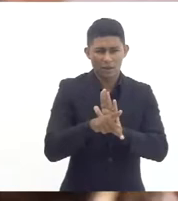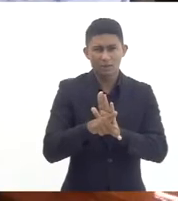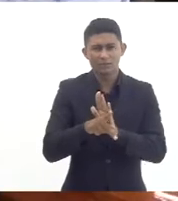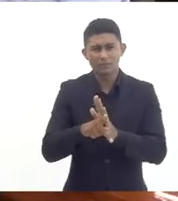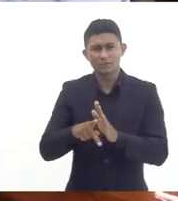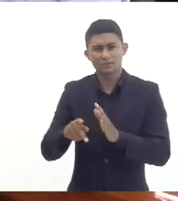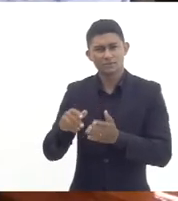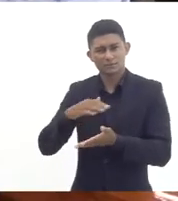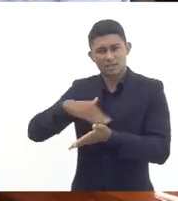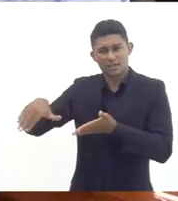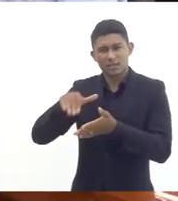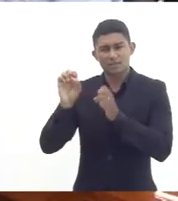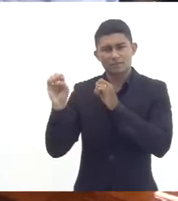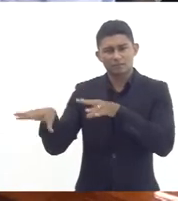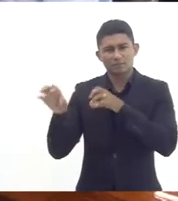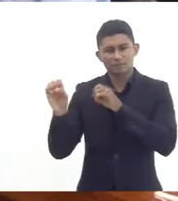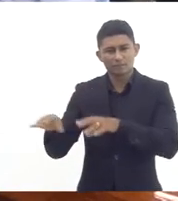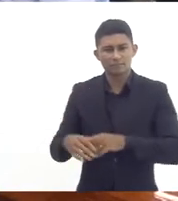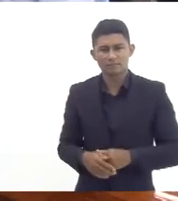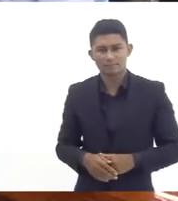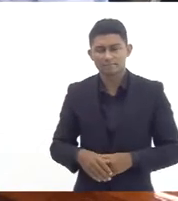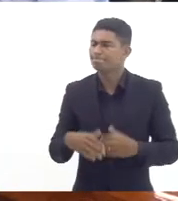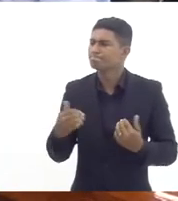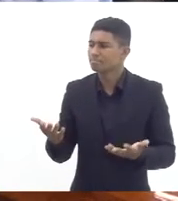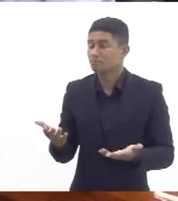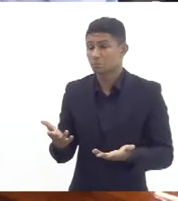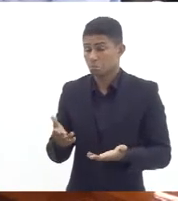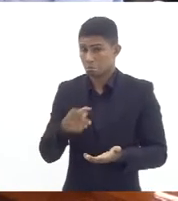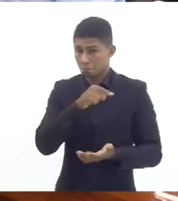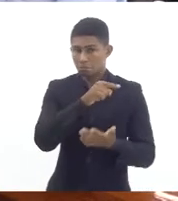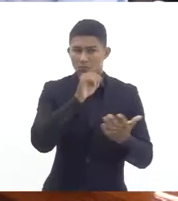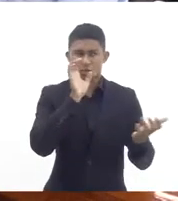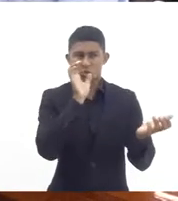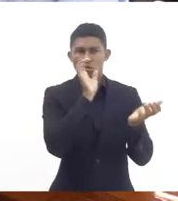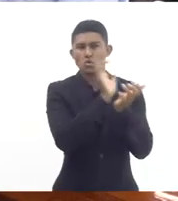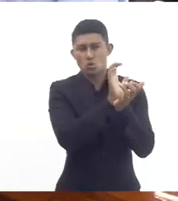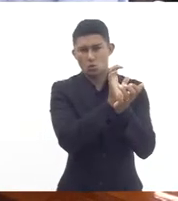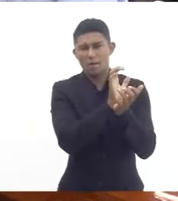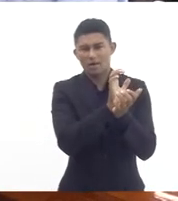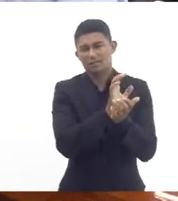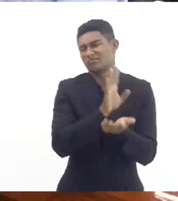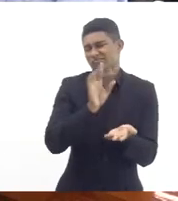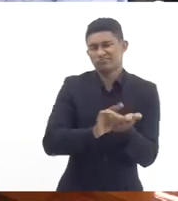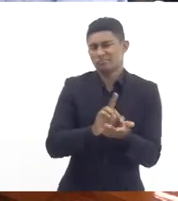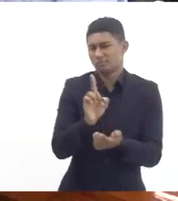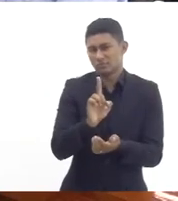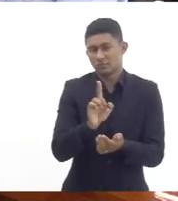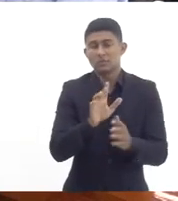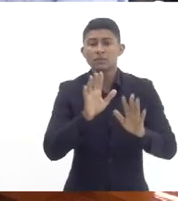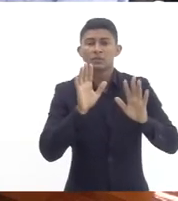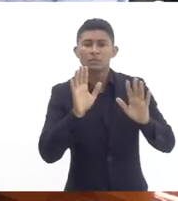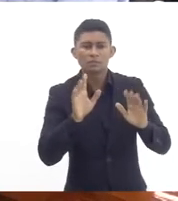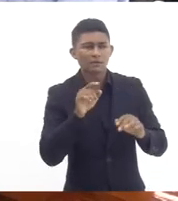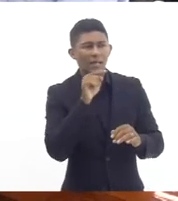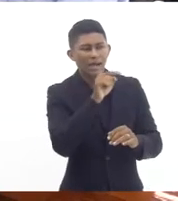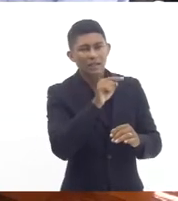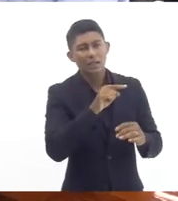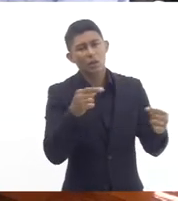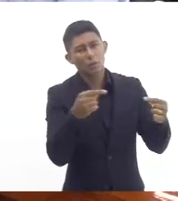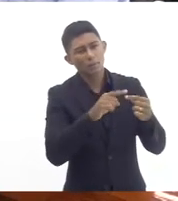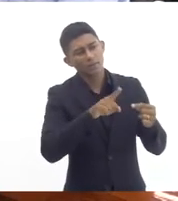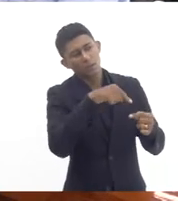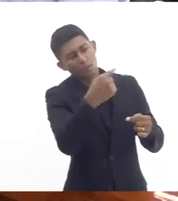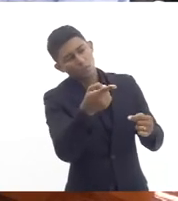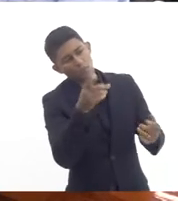carência no caso se repete para as mesmas turmas porque uma turma fictícia é uma turma que atende ao itinerário informativo de uma outra turma